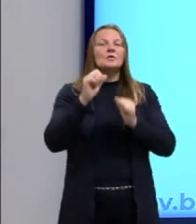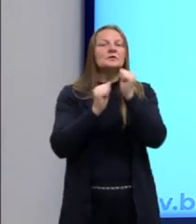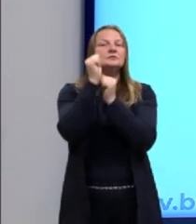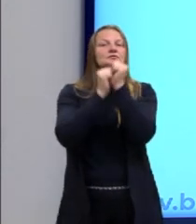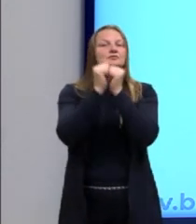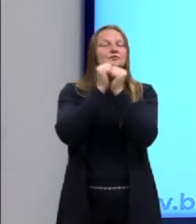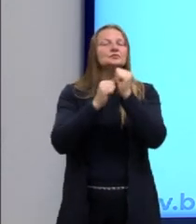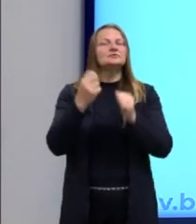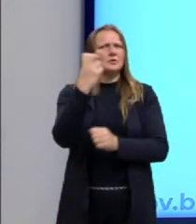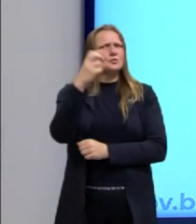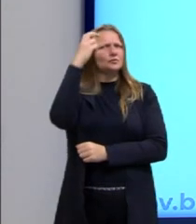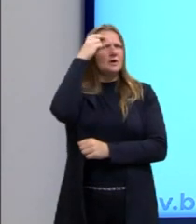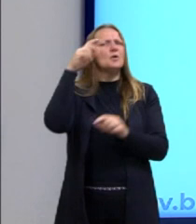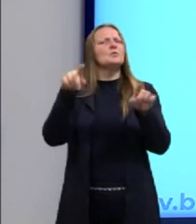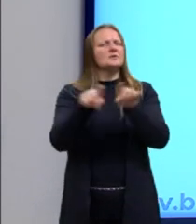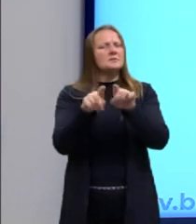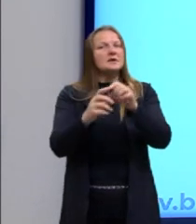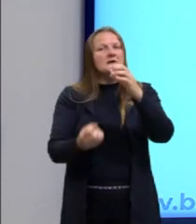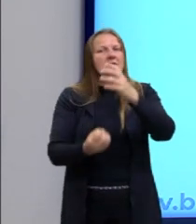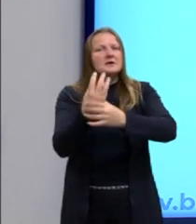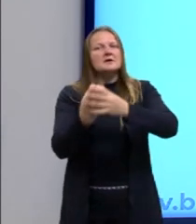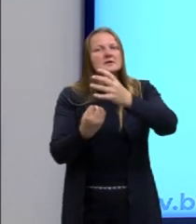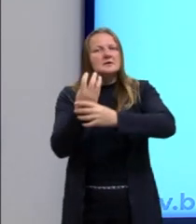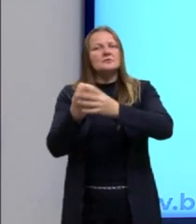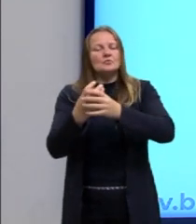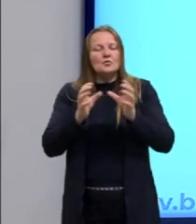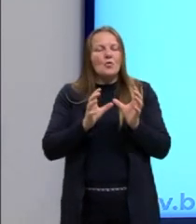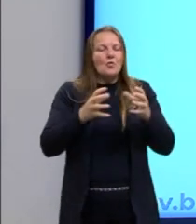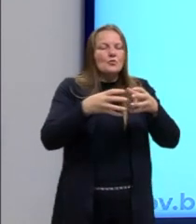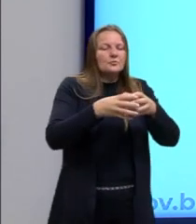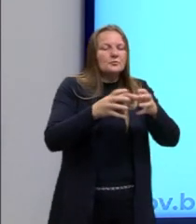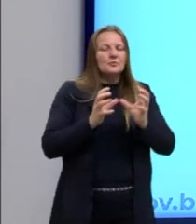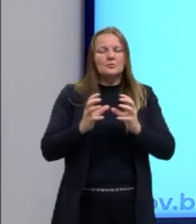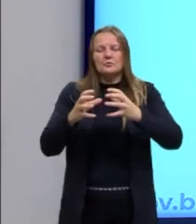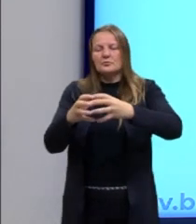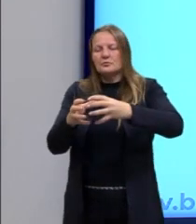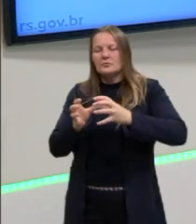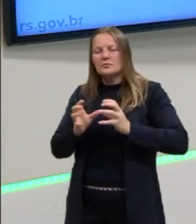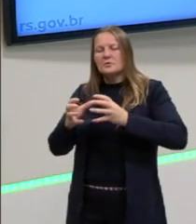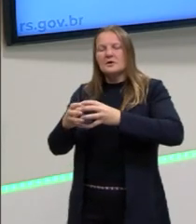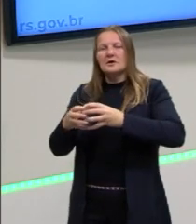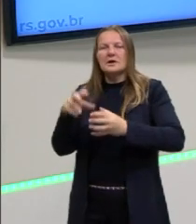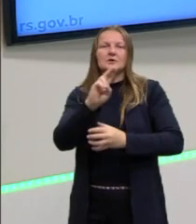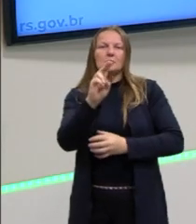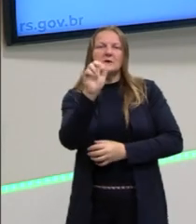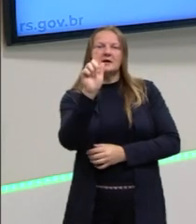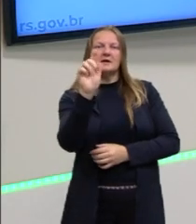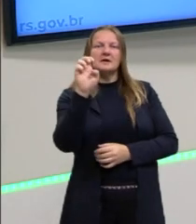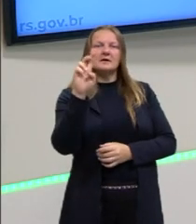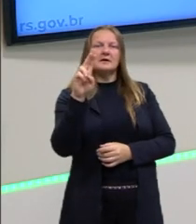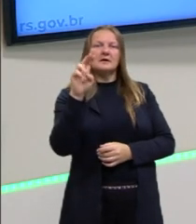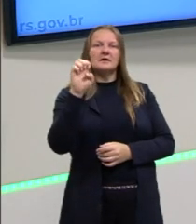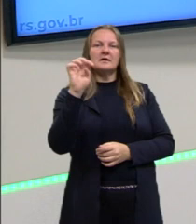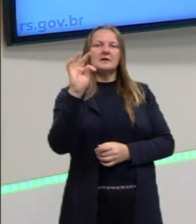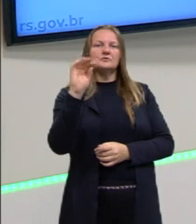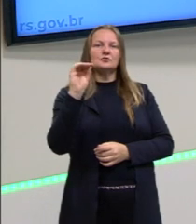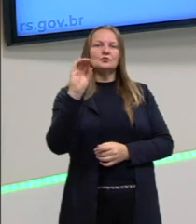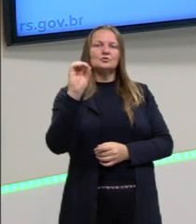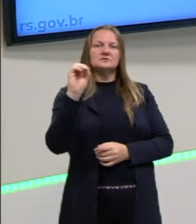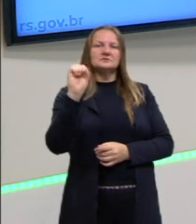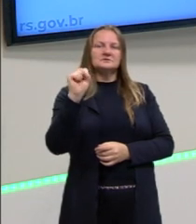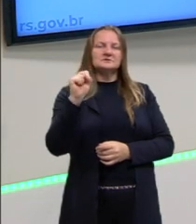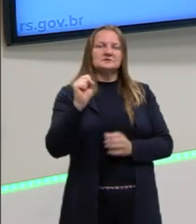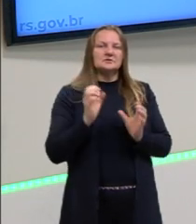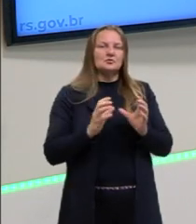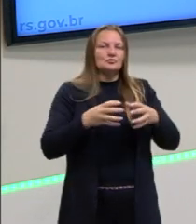também, a indústria cultural, ela vai também criando alguns guetos, que, enfim, onde não há essa